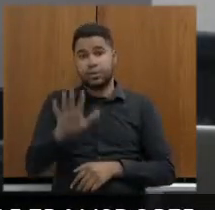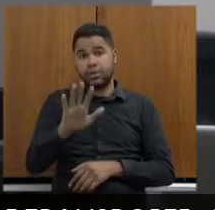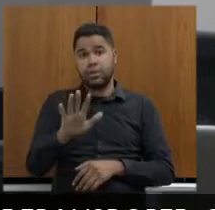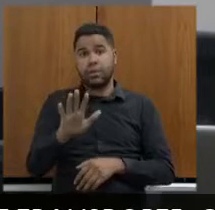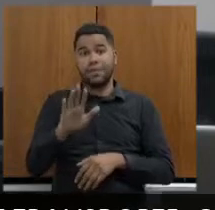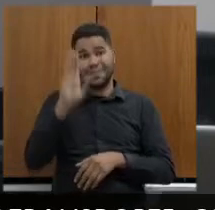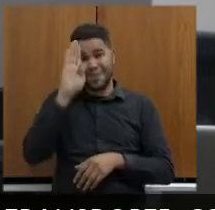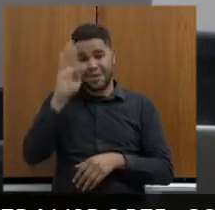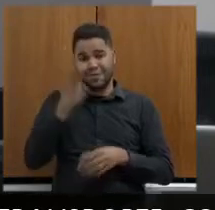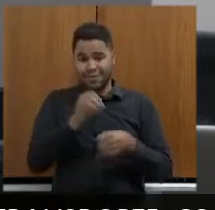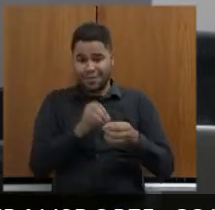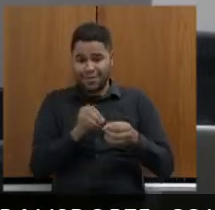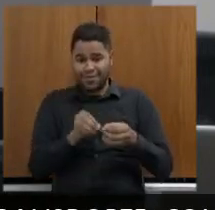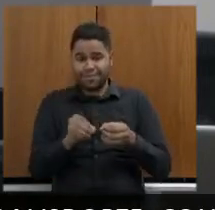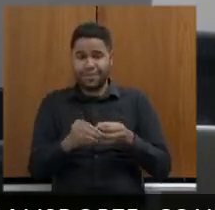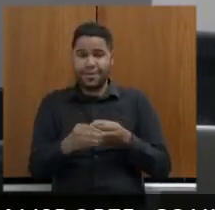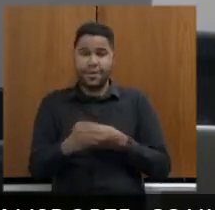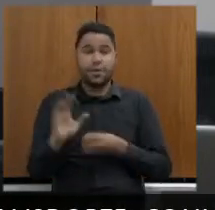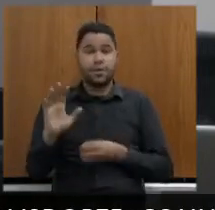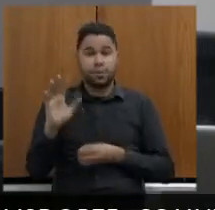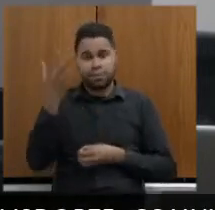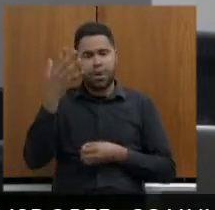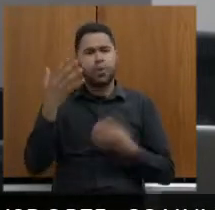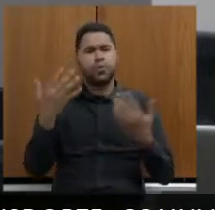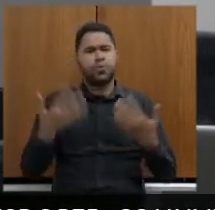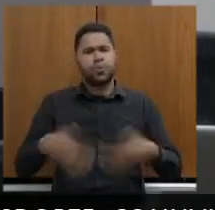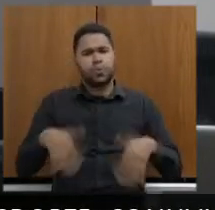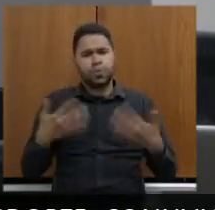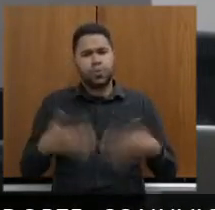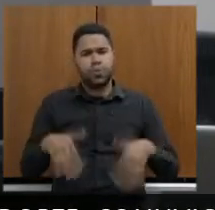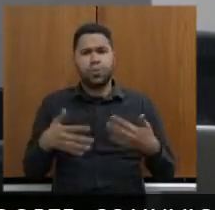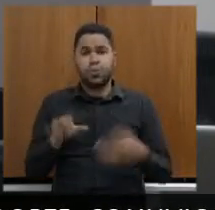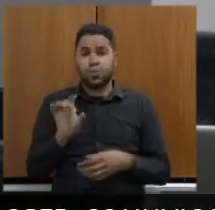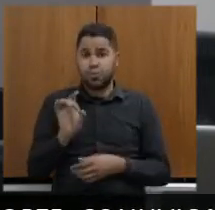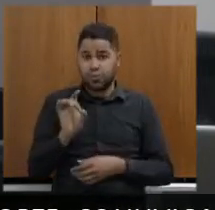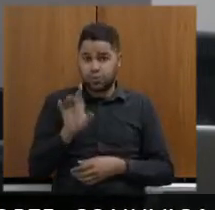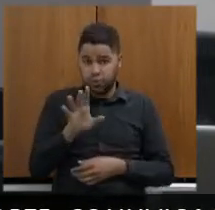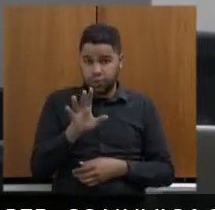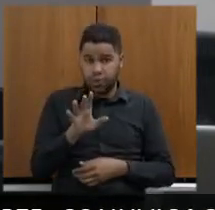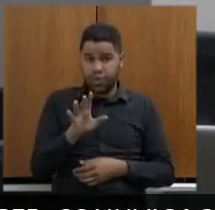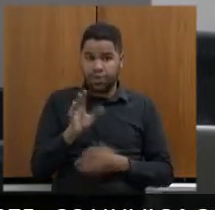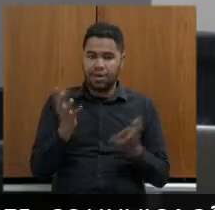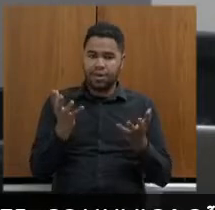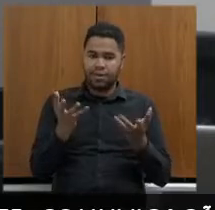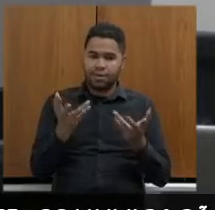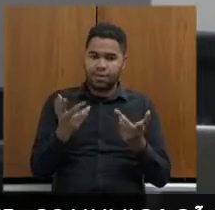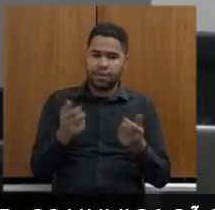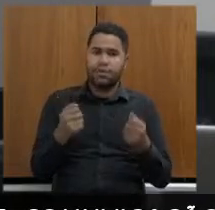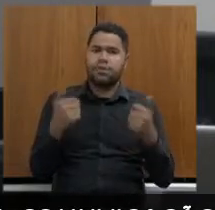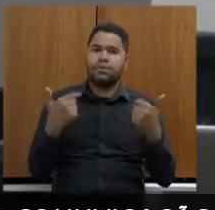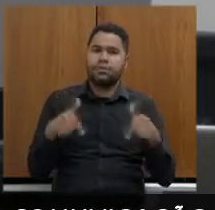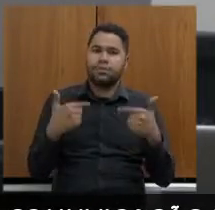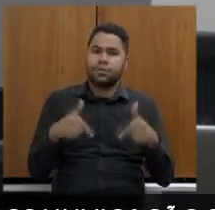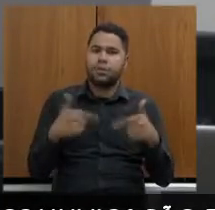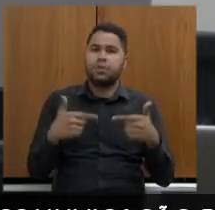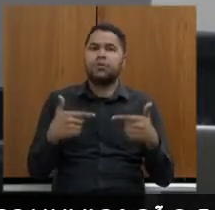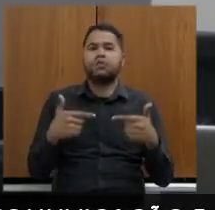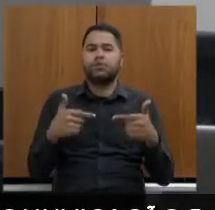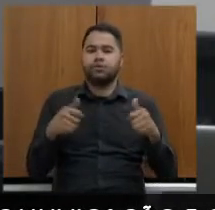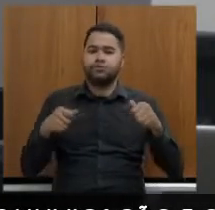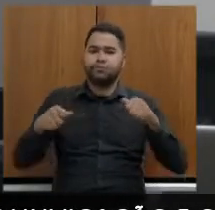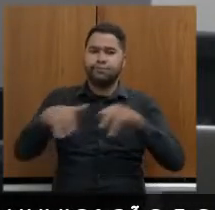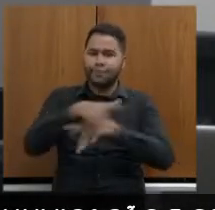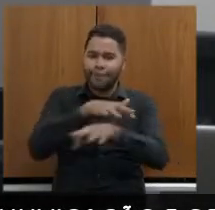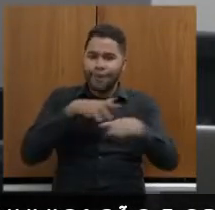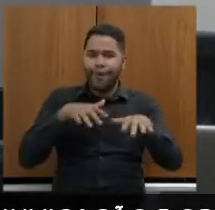metropolitana. O impacto é muito grande não só na qualidade dos serviços de mobilidade. A gente sabe que